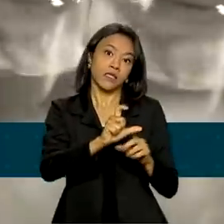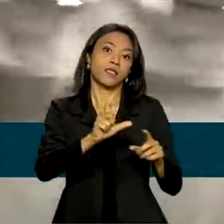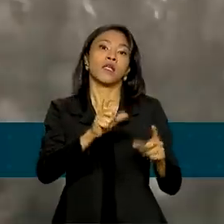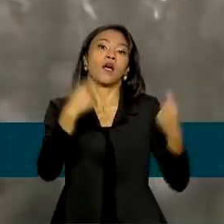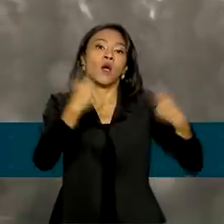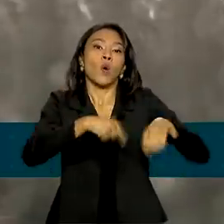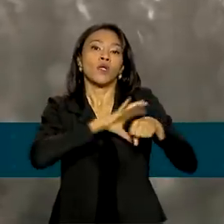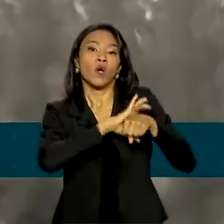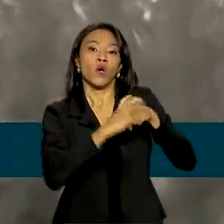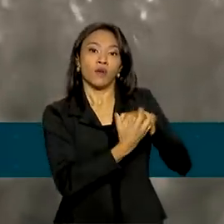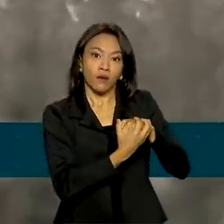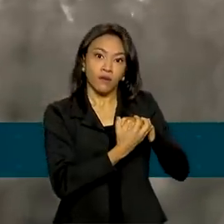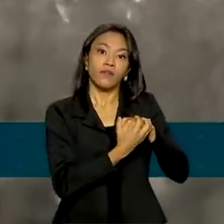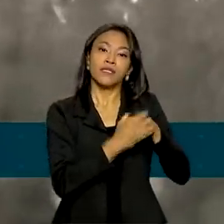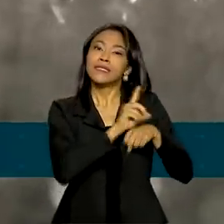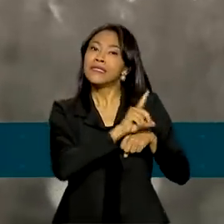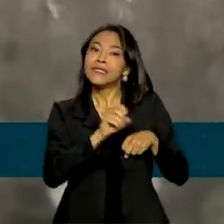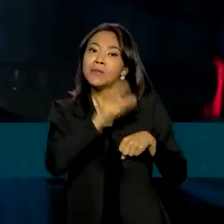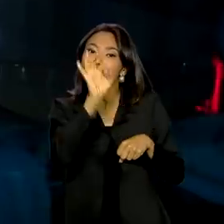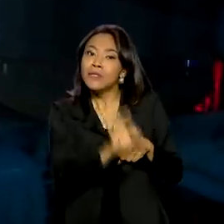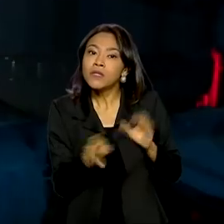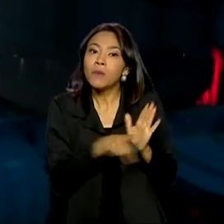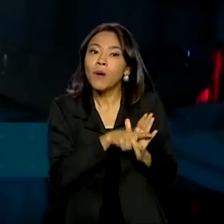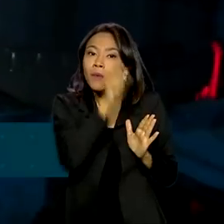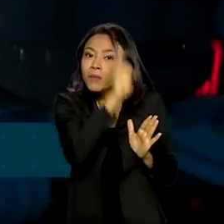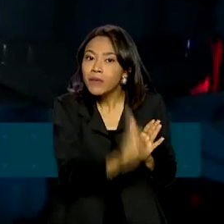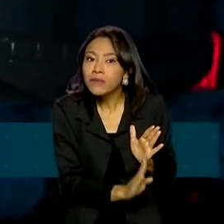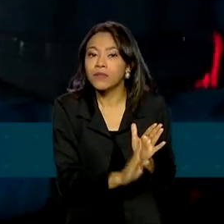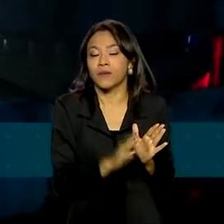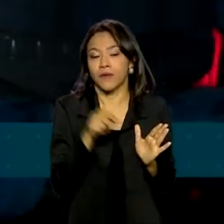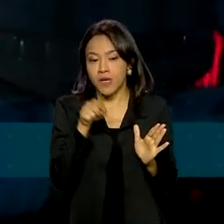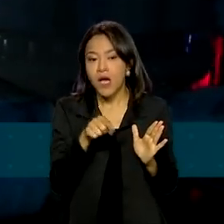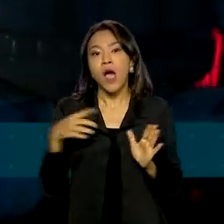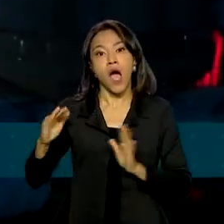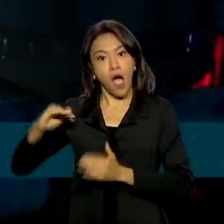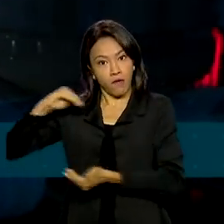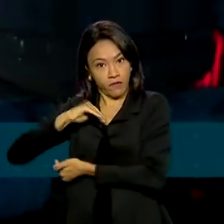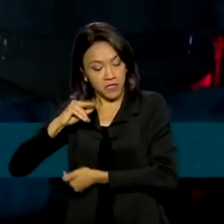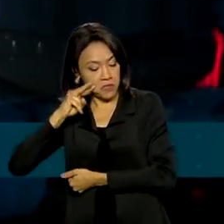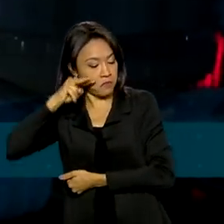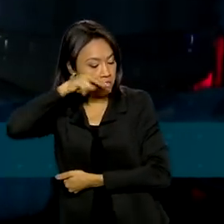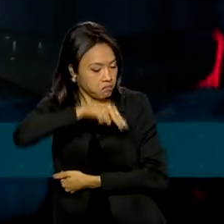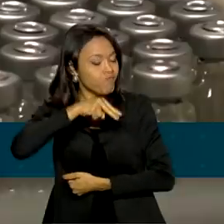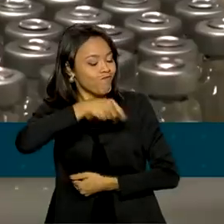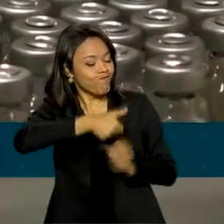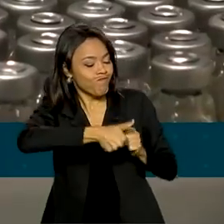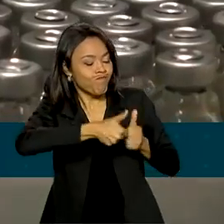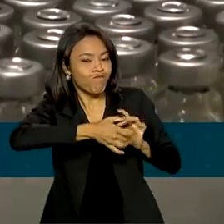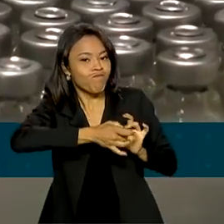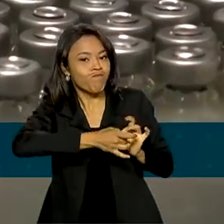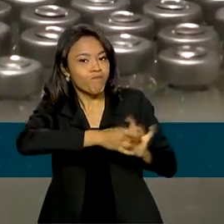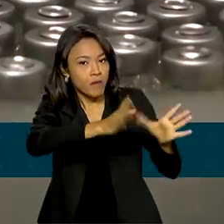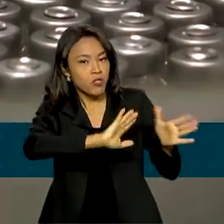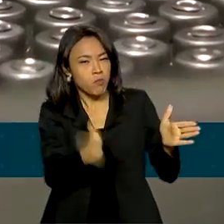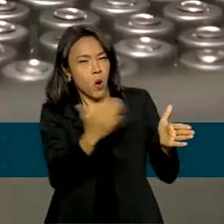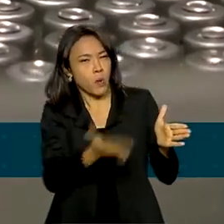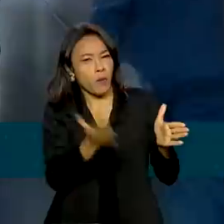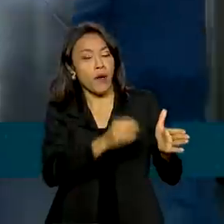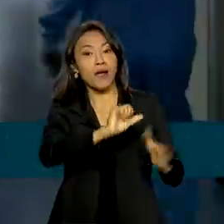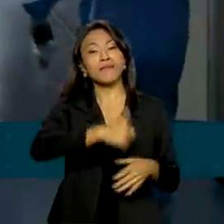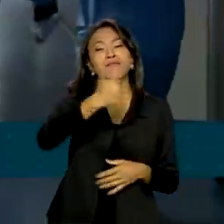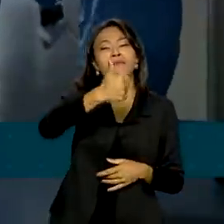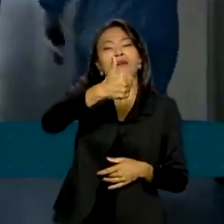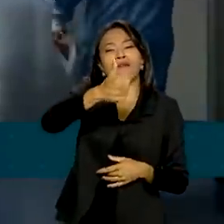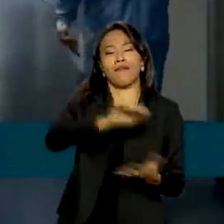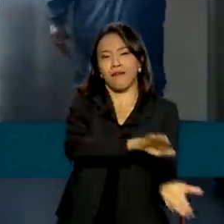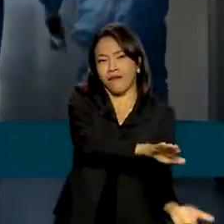-19 100% nacional. Com o parecer favorável da Anvisa na última semana, as primeiras doses já